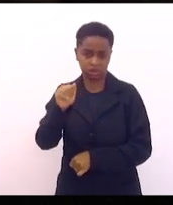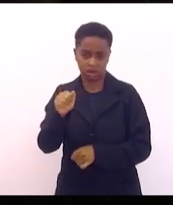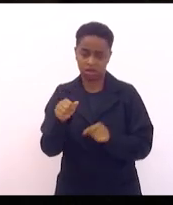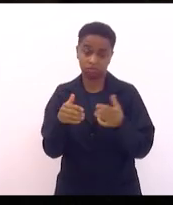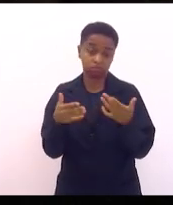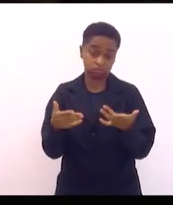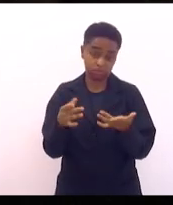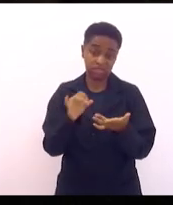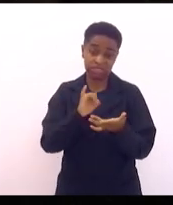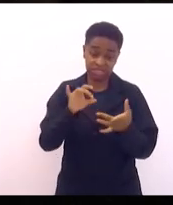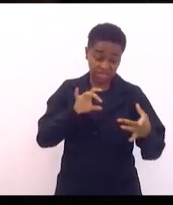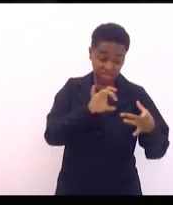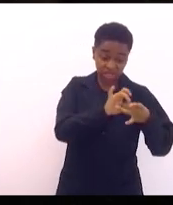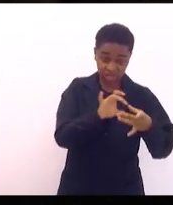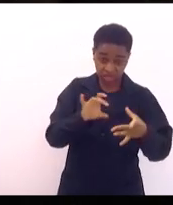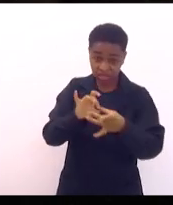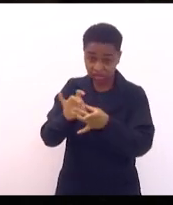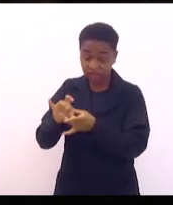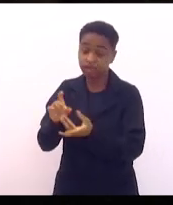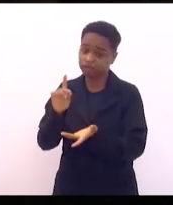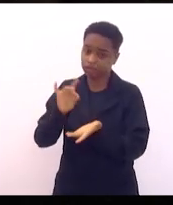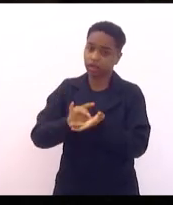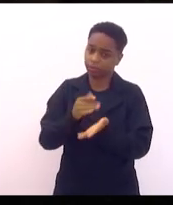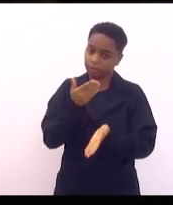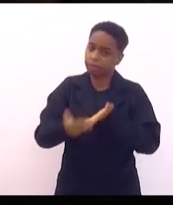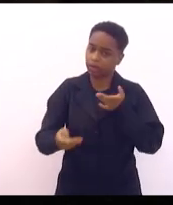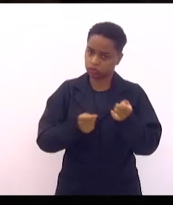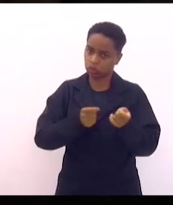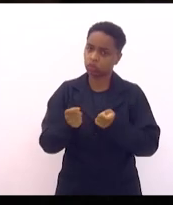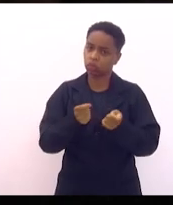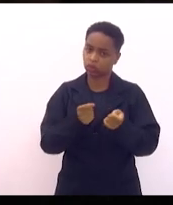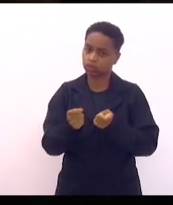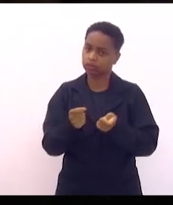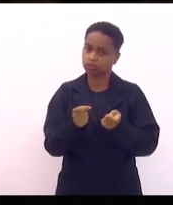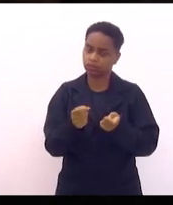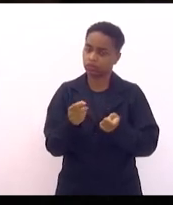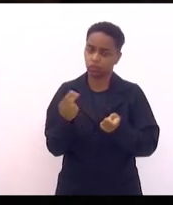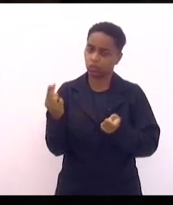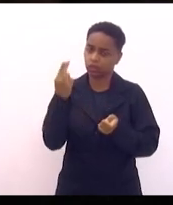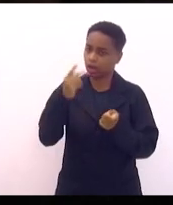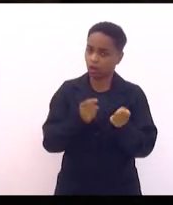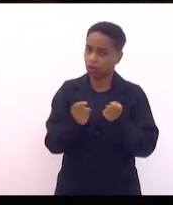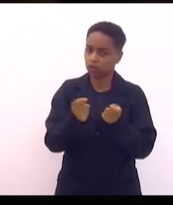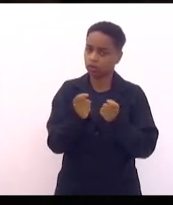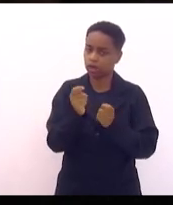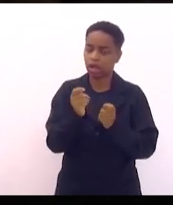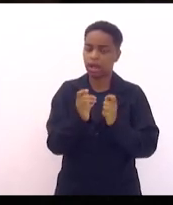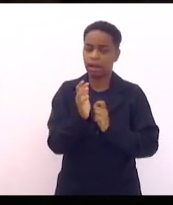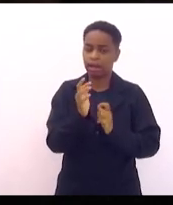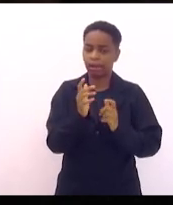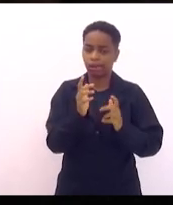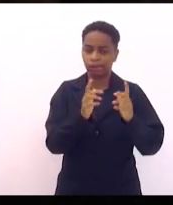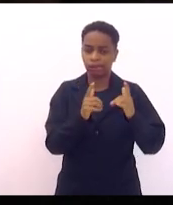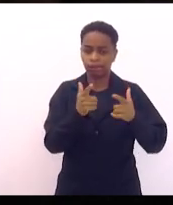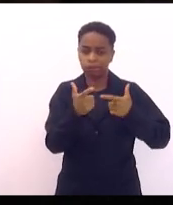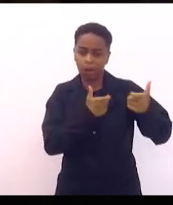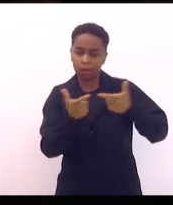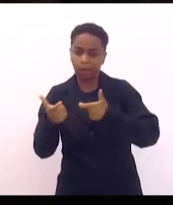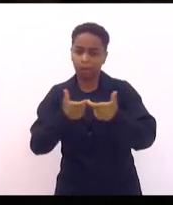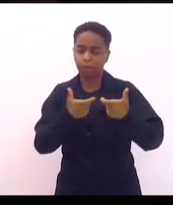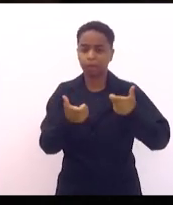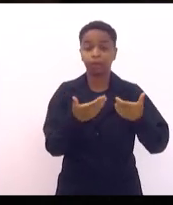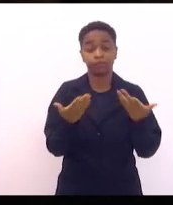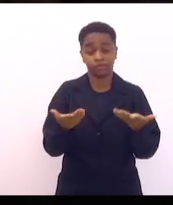aí realmente você perde totalmente o controle sobre esse conflito. E aí viram proporções, proporções talvez